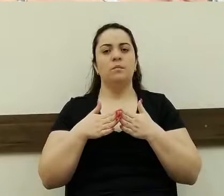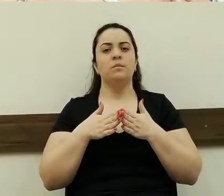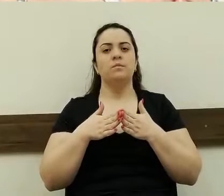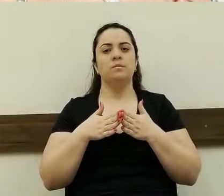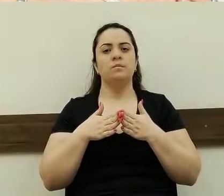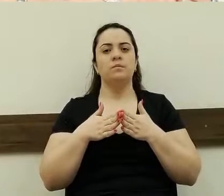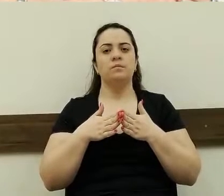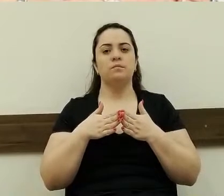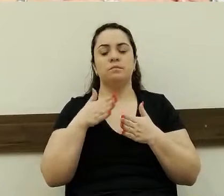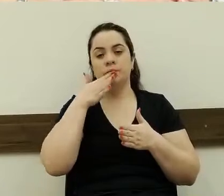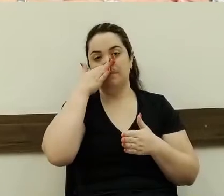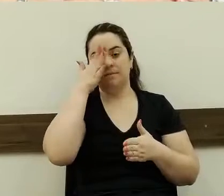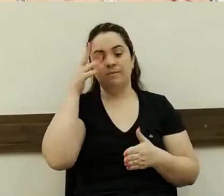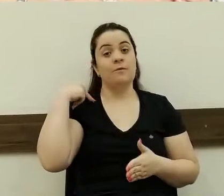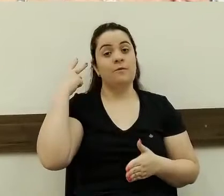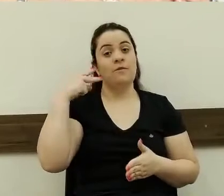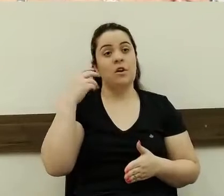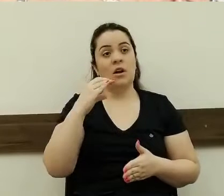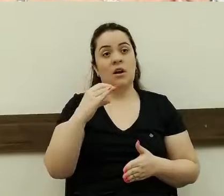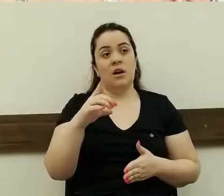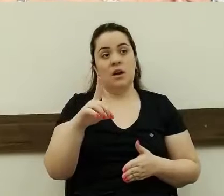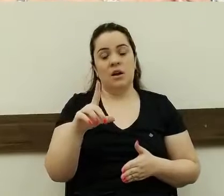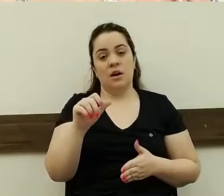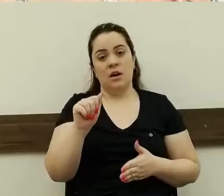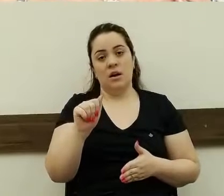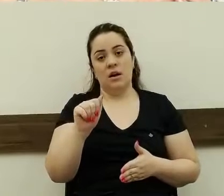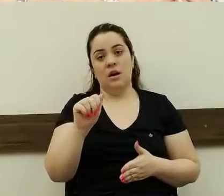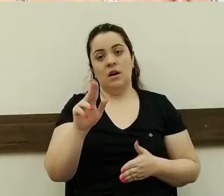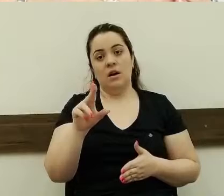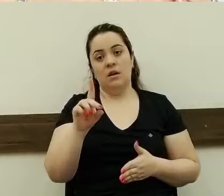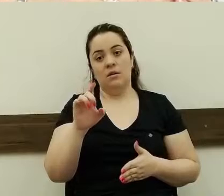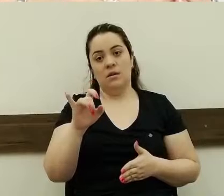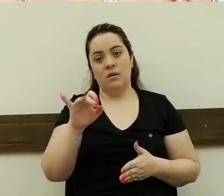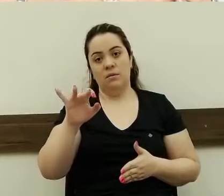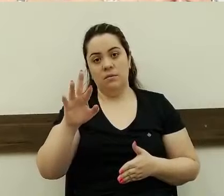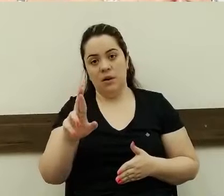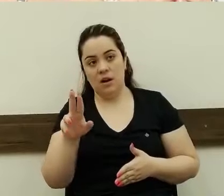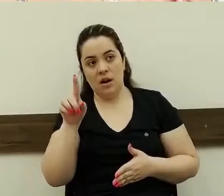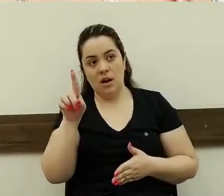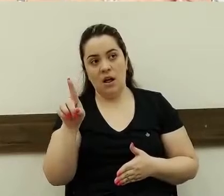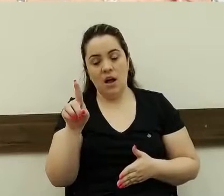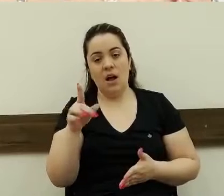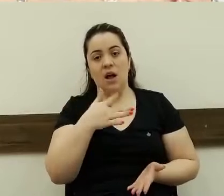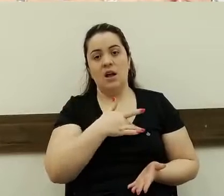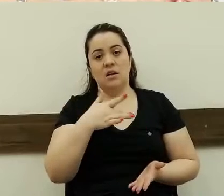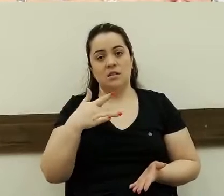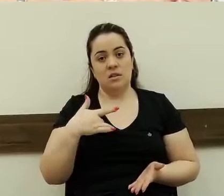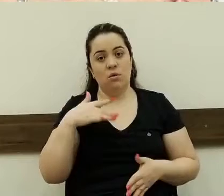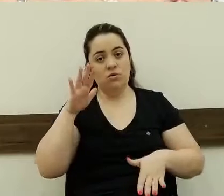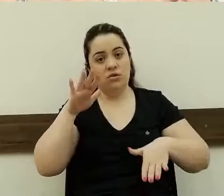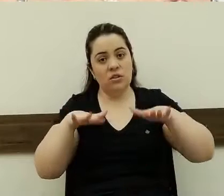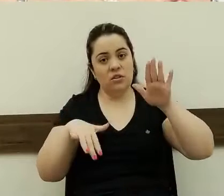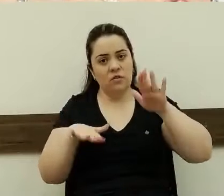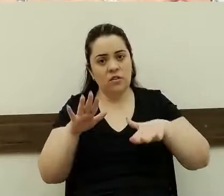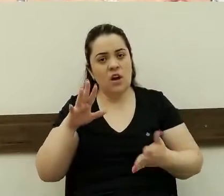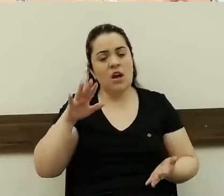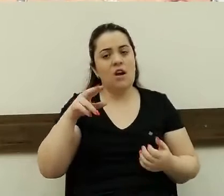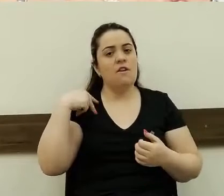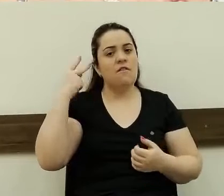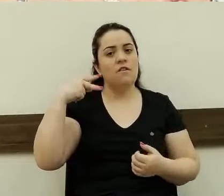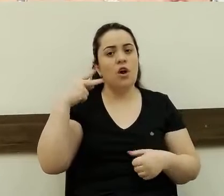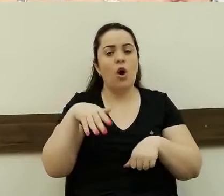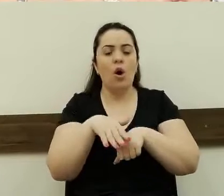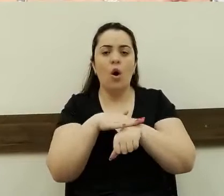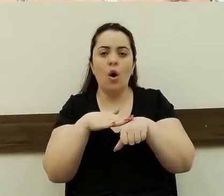ao próprio vereador Claudemir, que é dessa área, que da saúde, que talvez o vereador conversasse lá